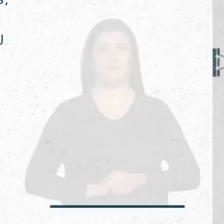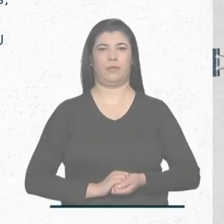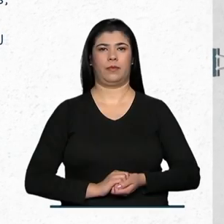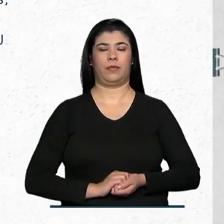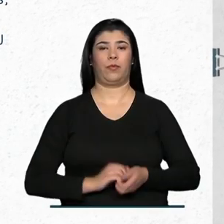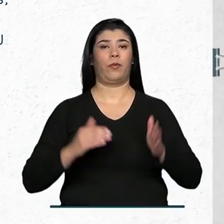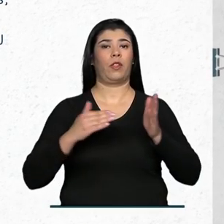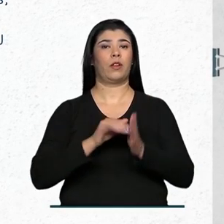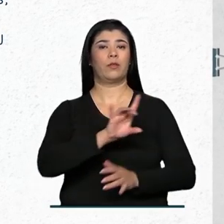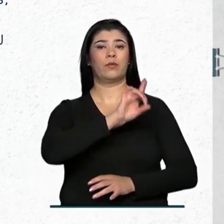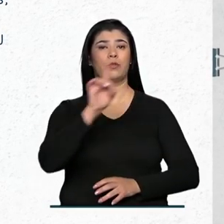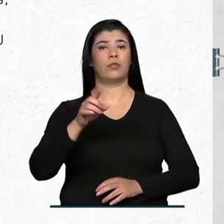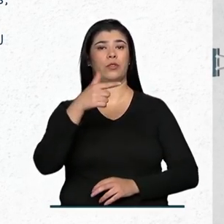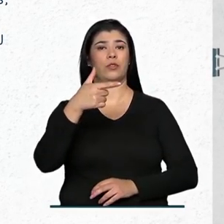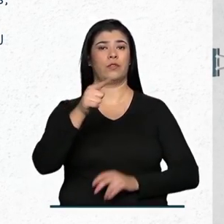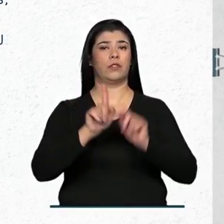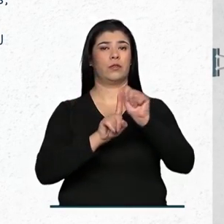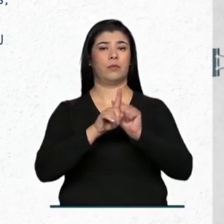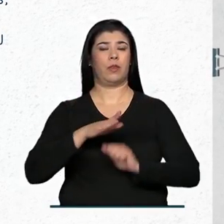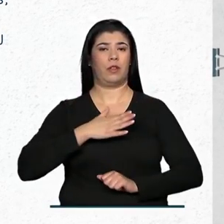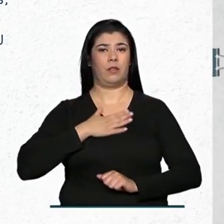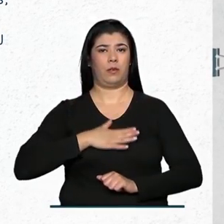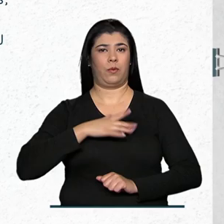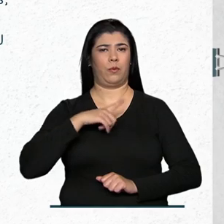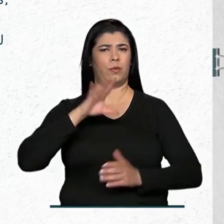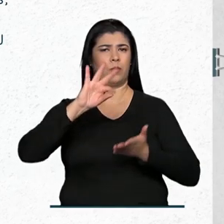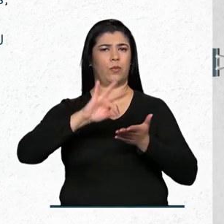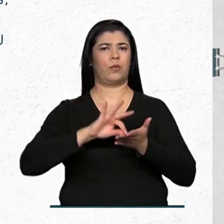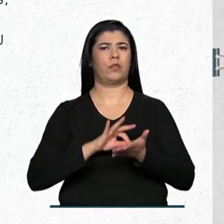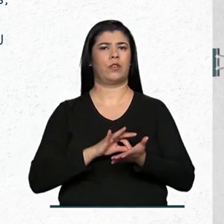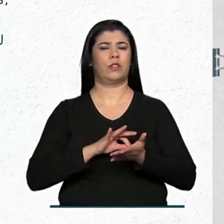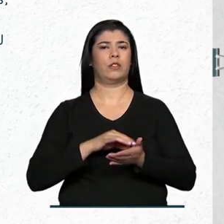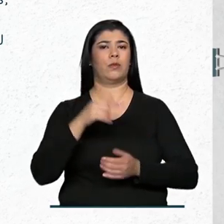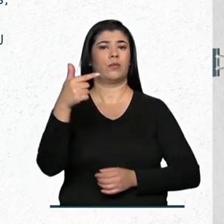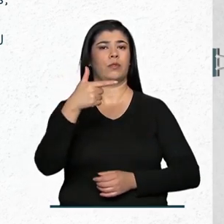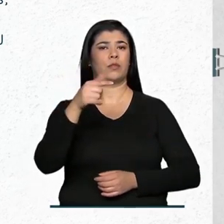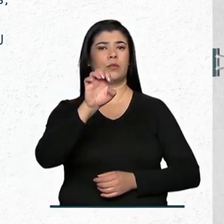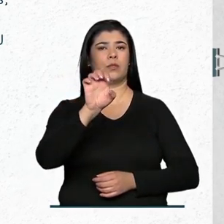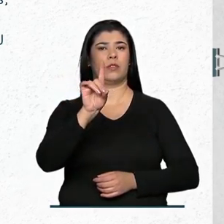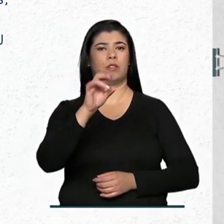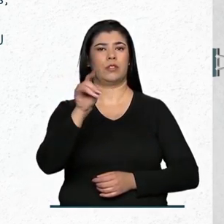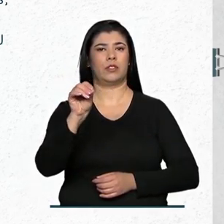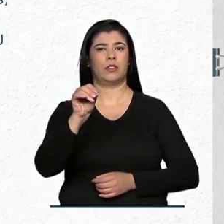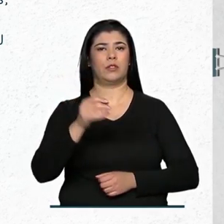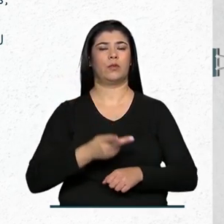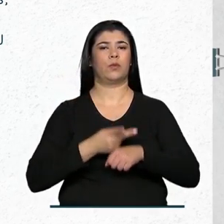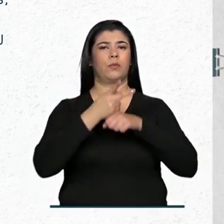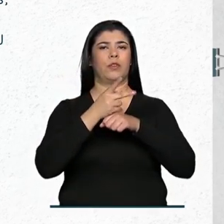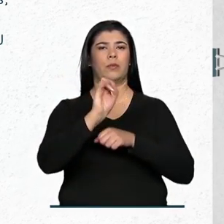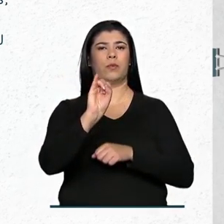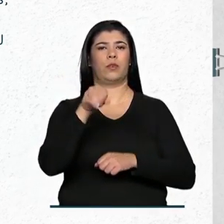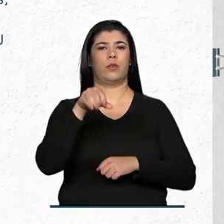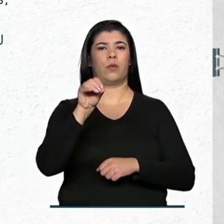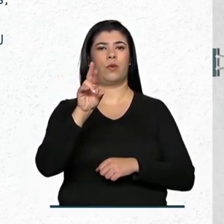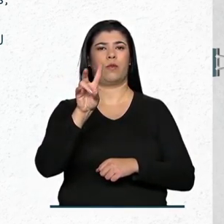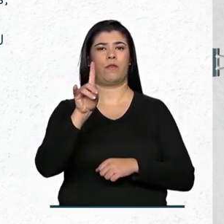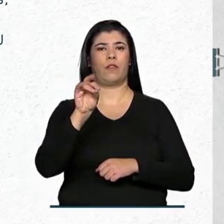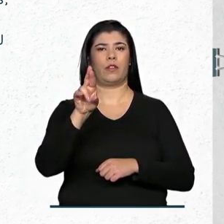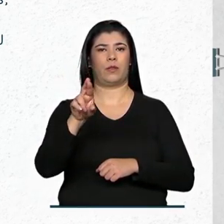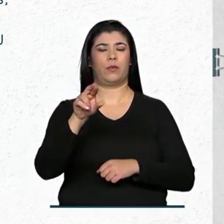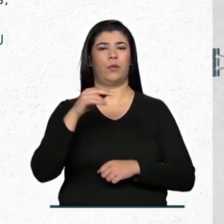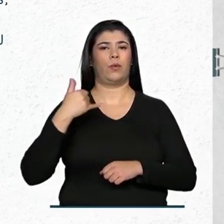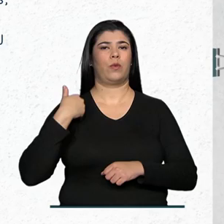Estão abertas até 27 de agosto as inscrições para a segunda edição do prêmio Inovadores com menos de 35